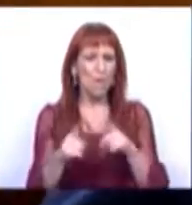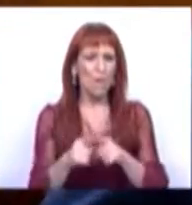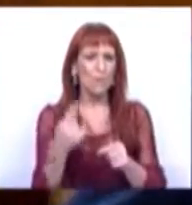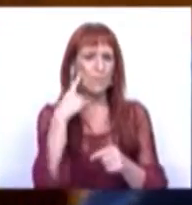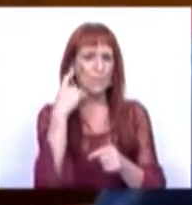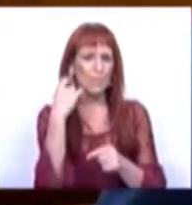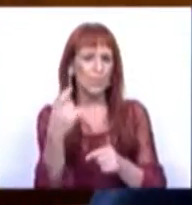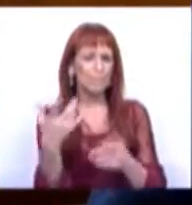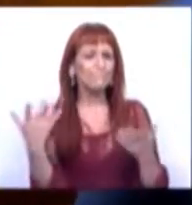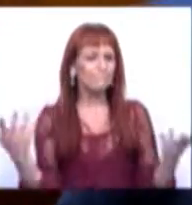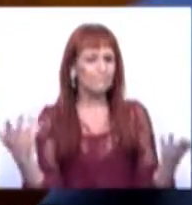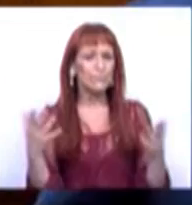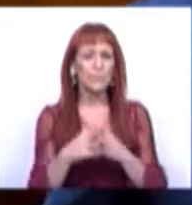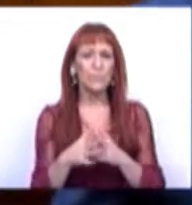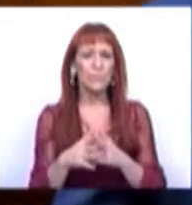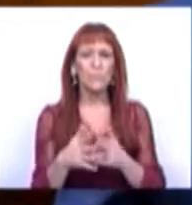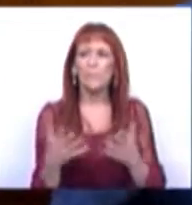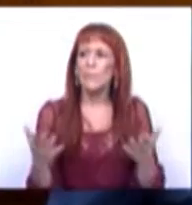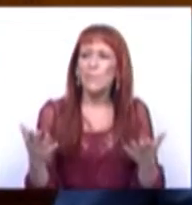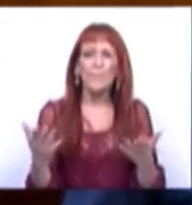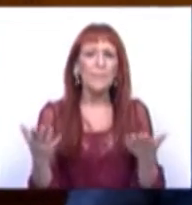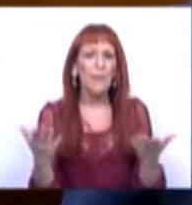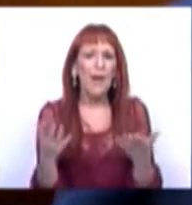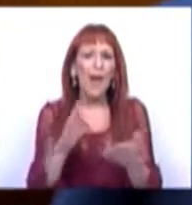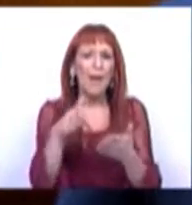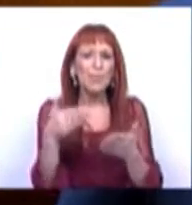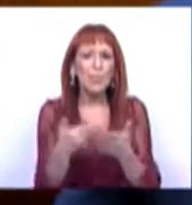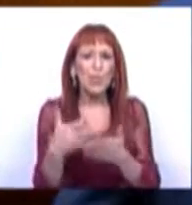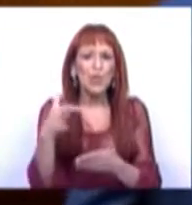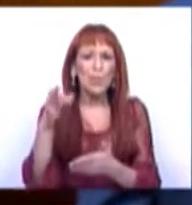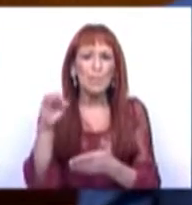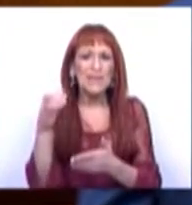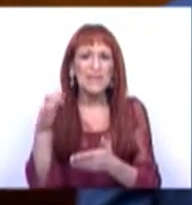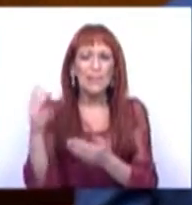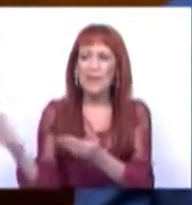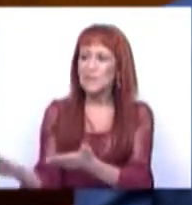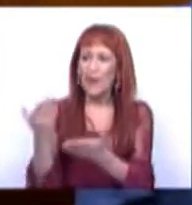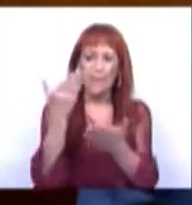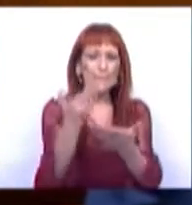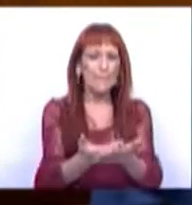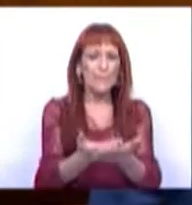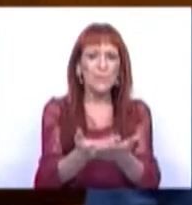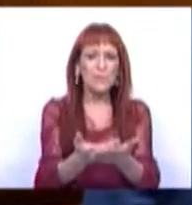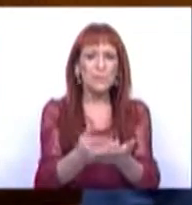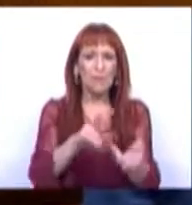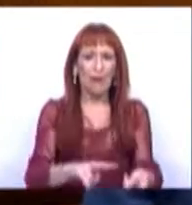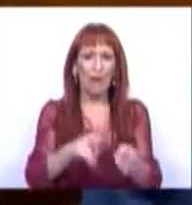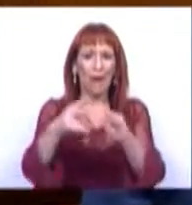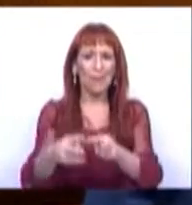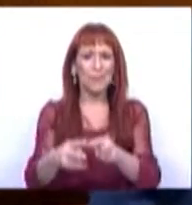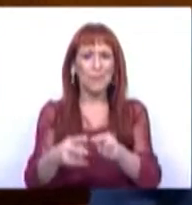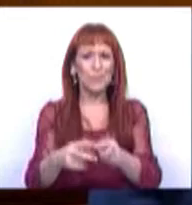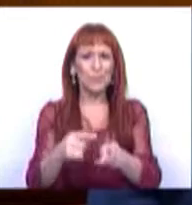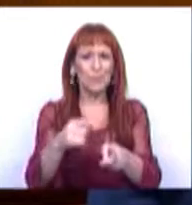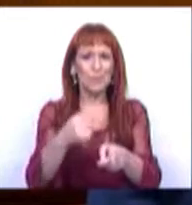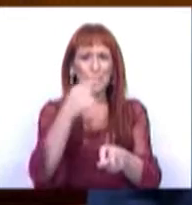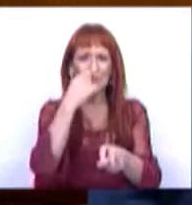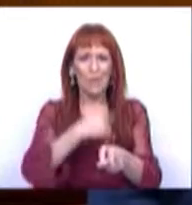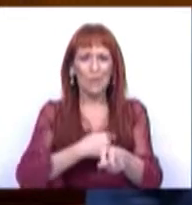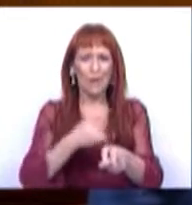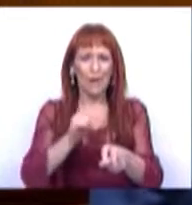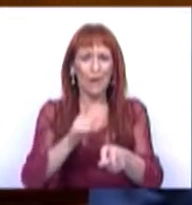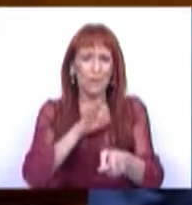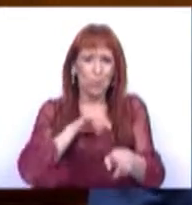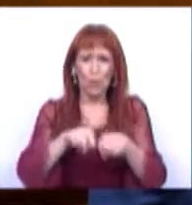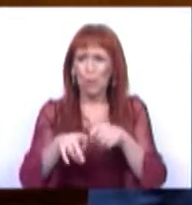constatei que, afinal, a proposta que o PCP apresentou da alteração não é um lapso, é mesmo,